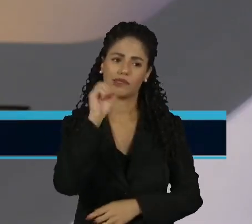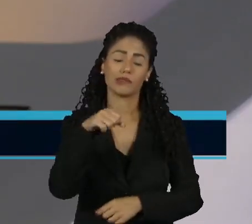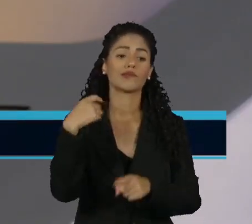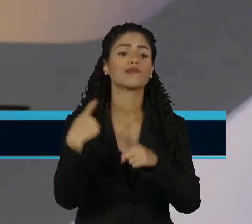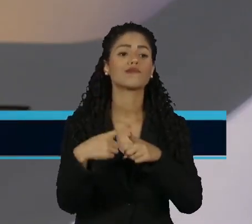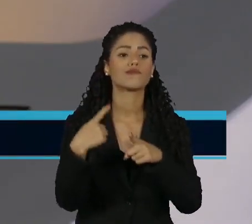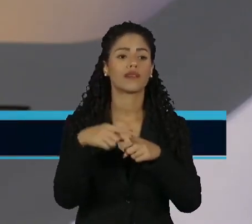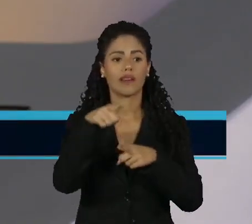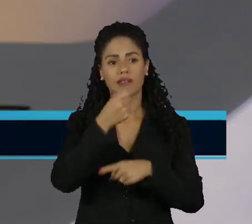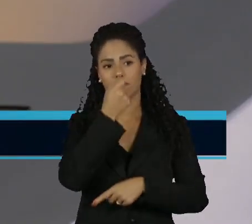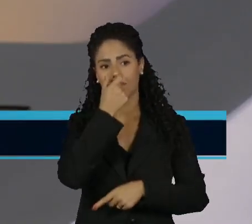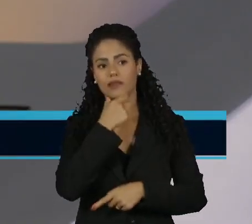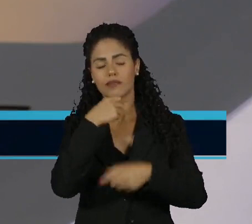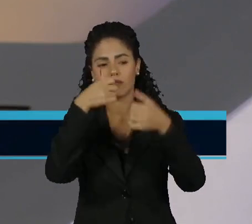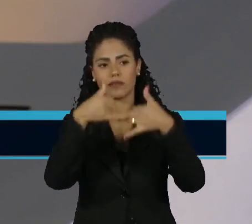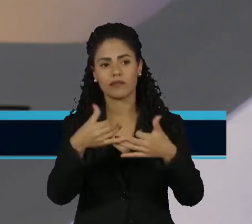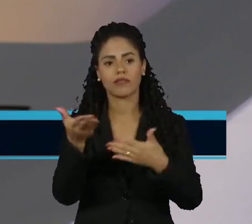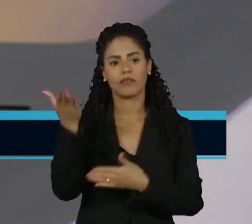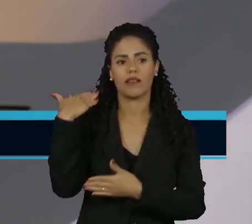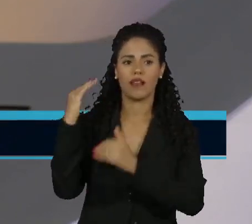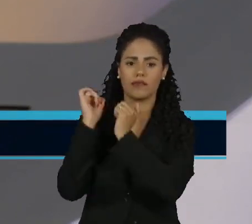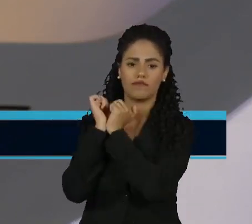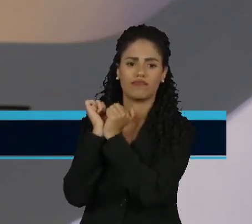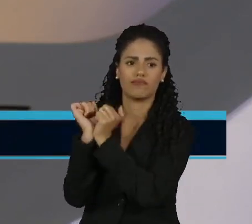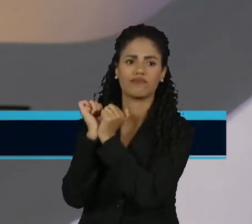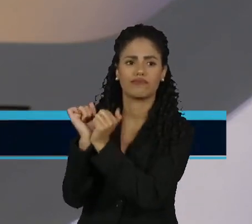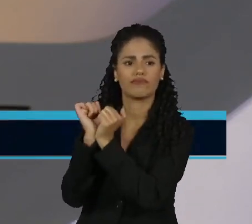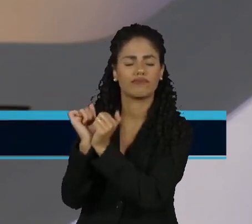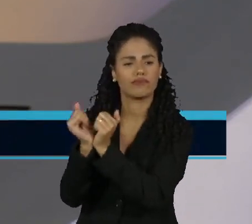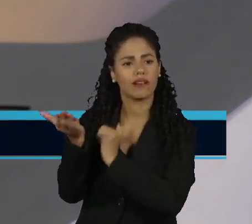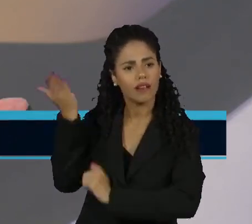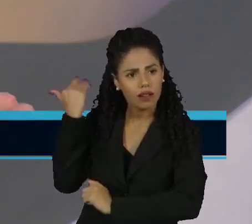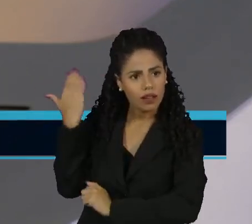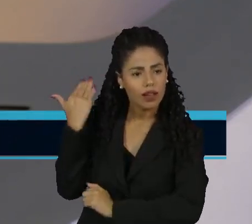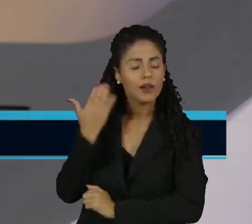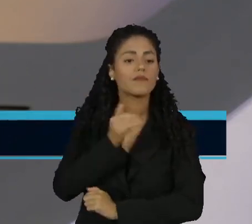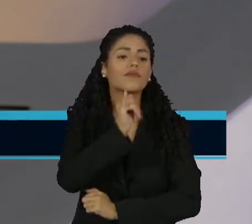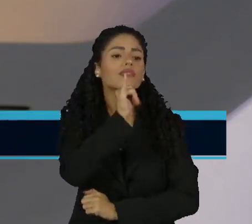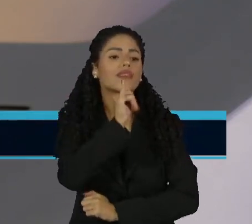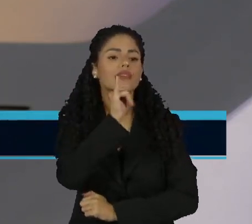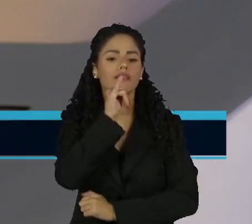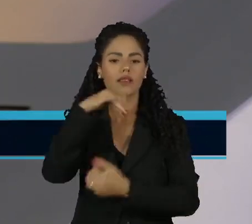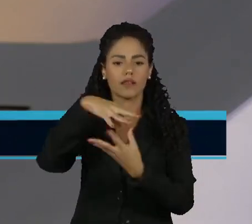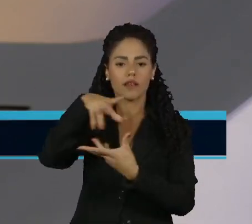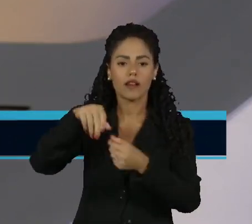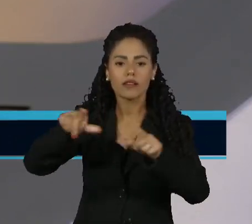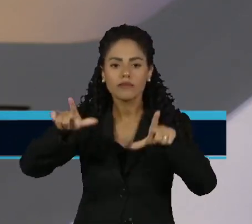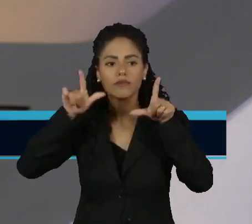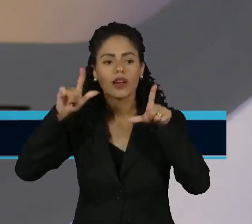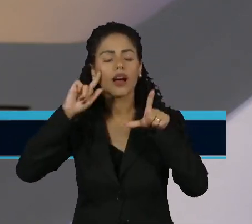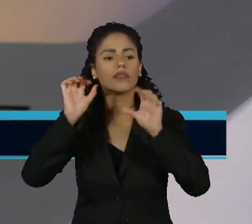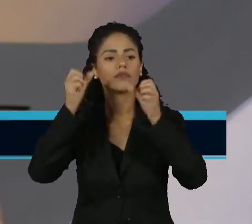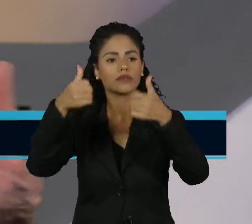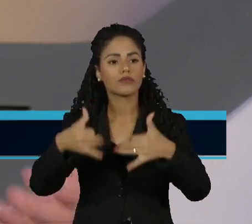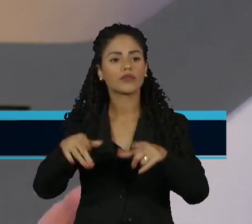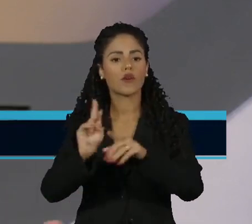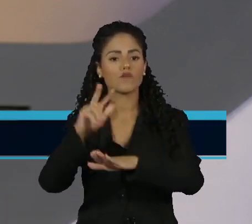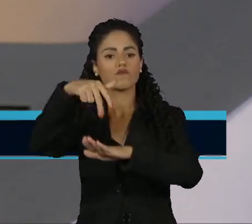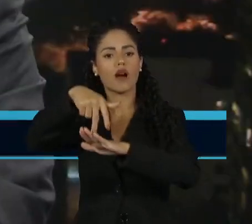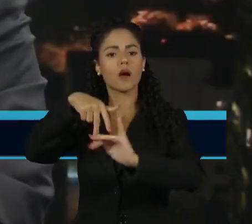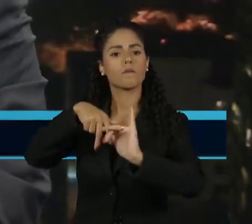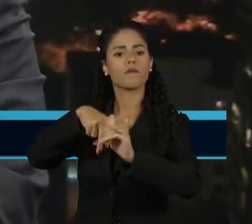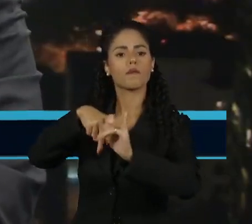dizer, como o Sakamoto falou, isso aconteceu com muitas instituições de fora. Por exemplo, na imprensa, o The Guardian fez uma declaração